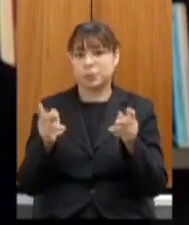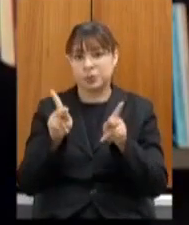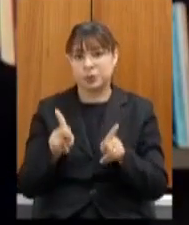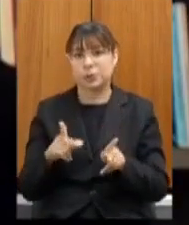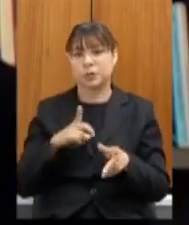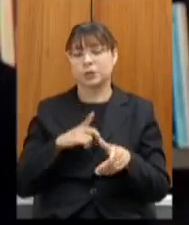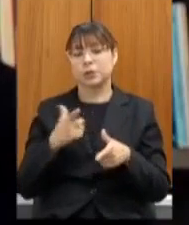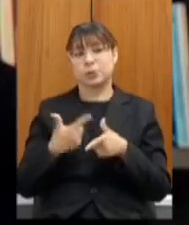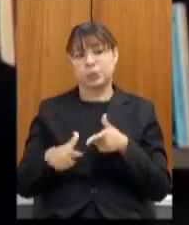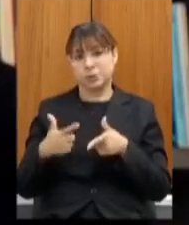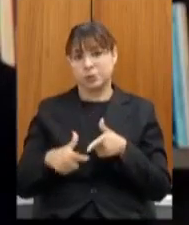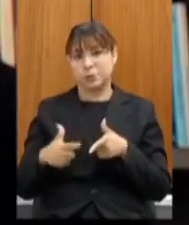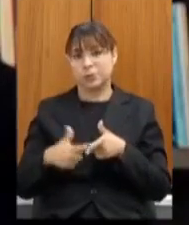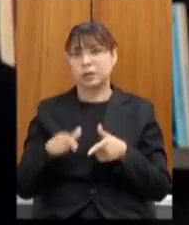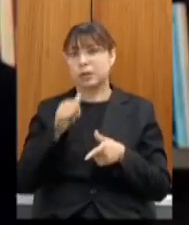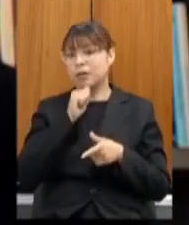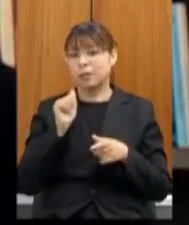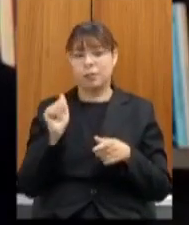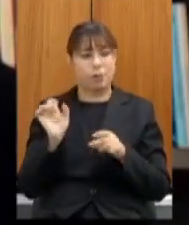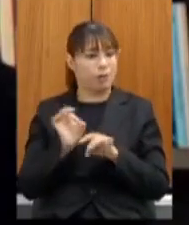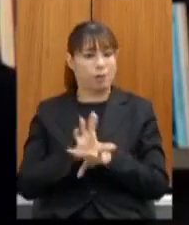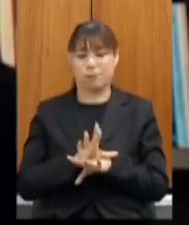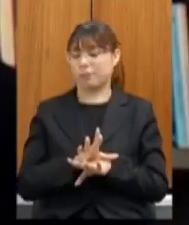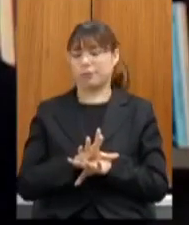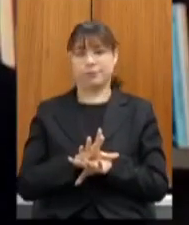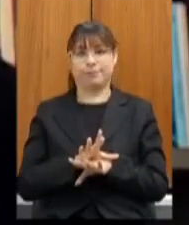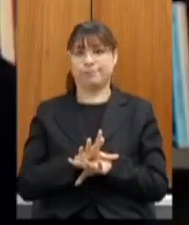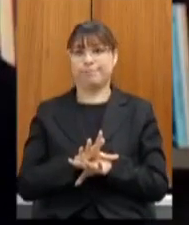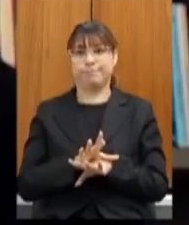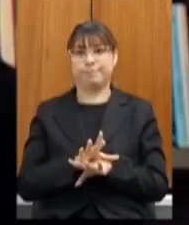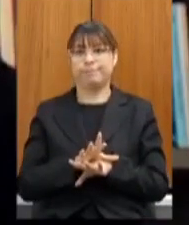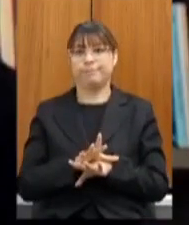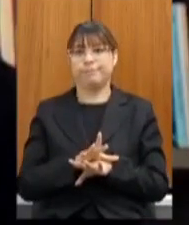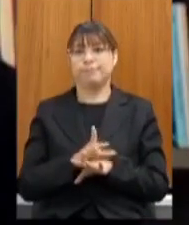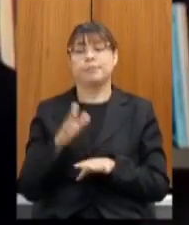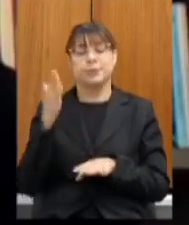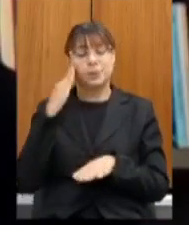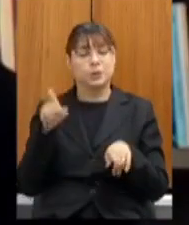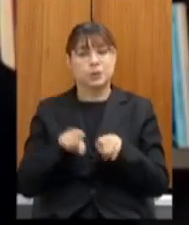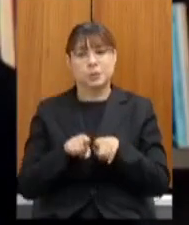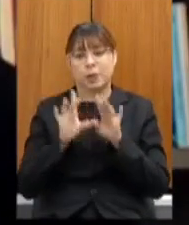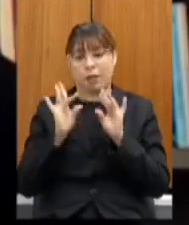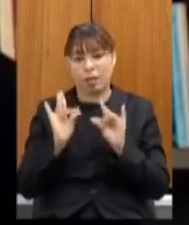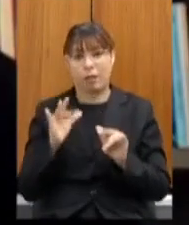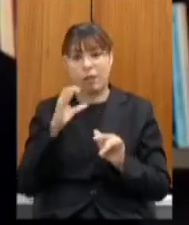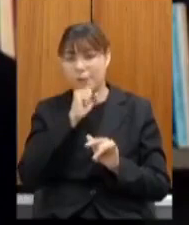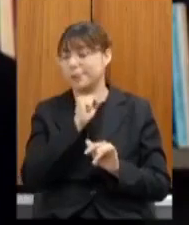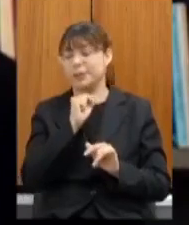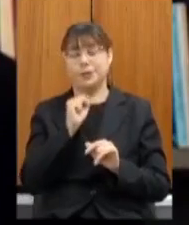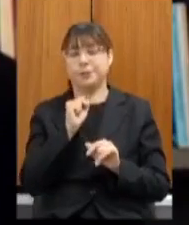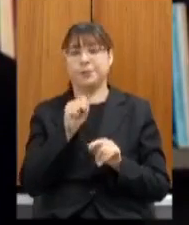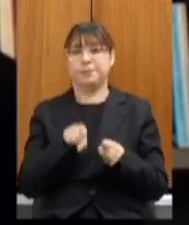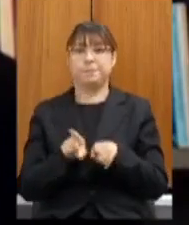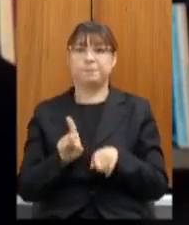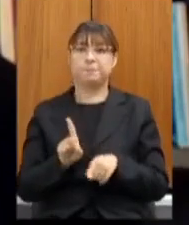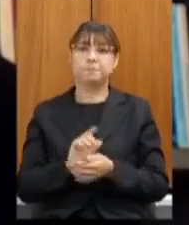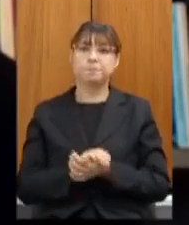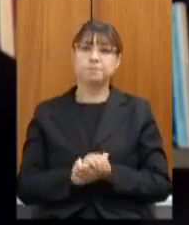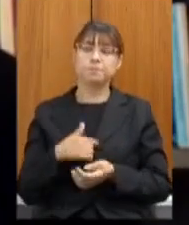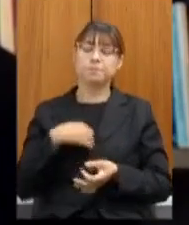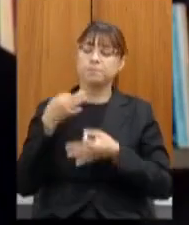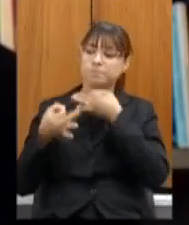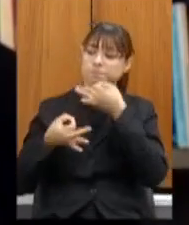problema que não se extirpou ainda e a gente sabe que tão cedo não vai passar as minhas